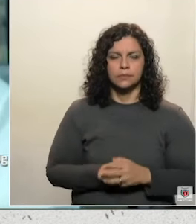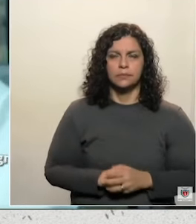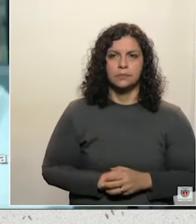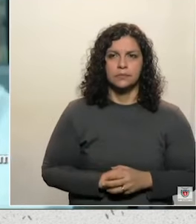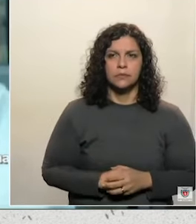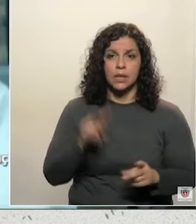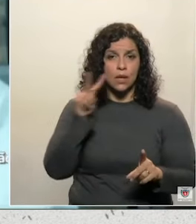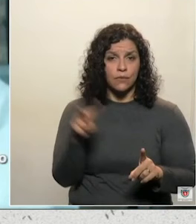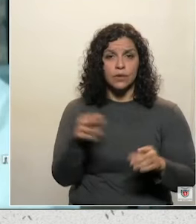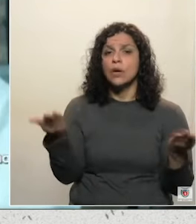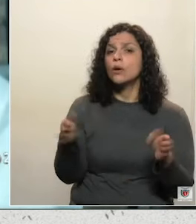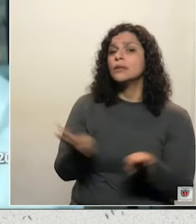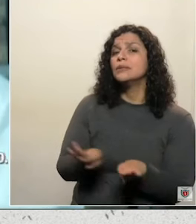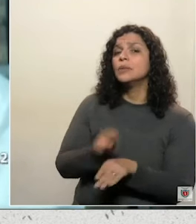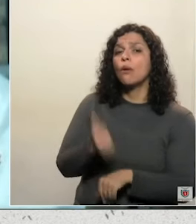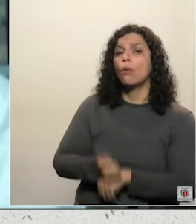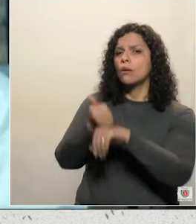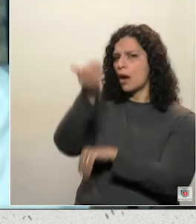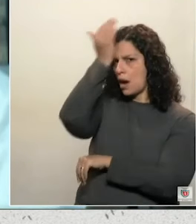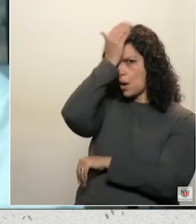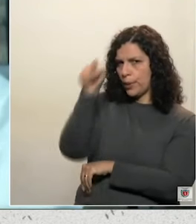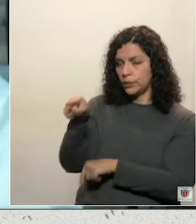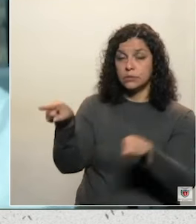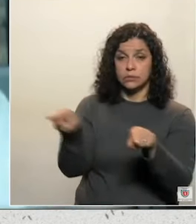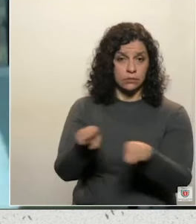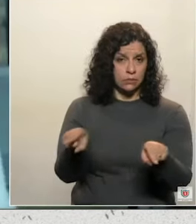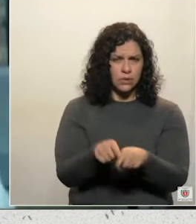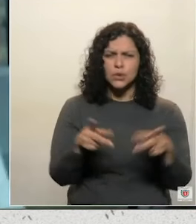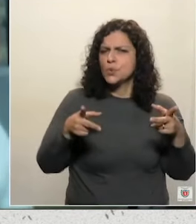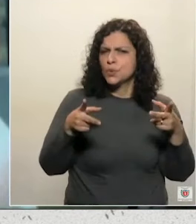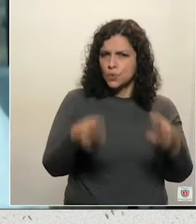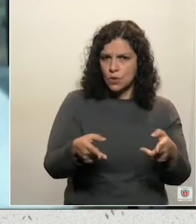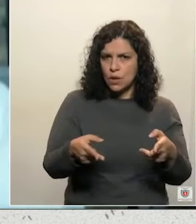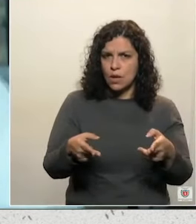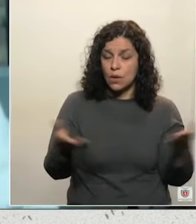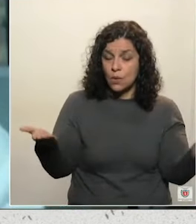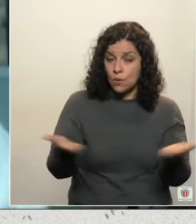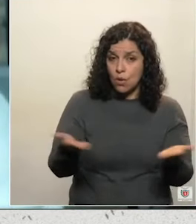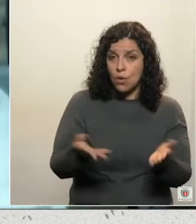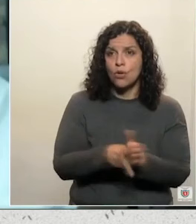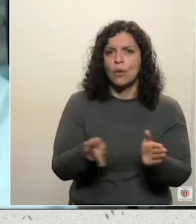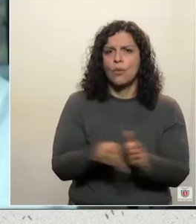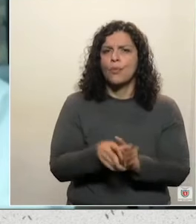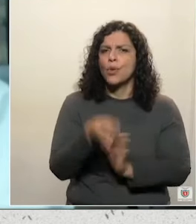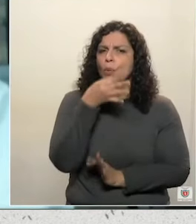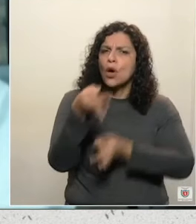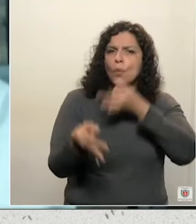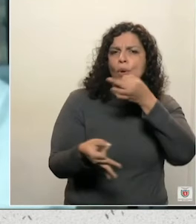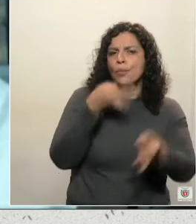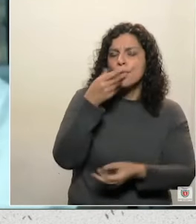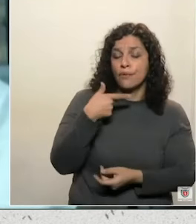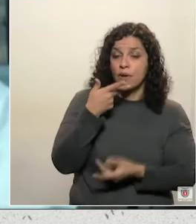vejo ao líder do governo, que da mesma forma, nessa sequência de argumentos que eu estou